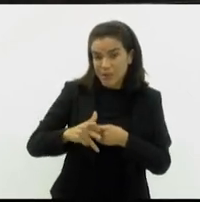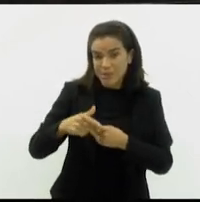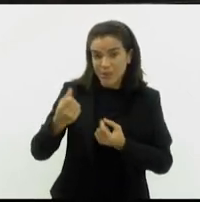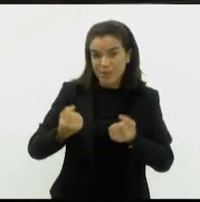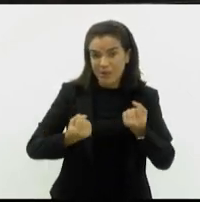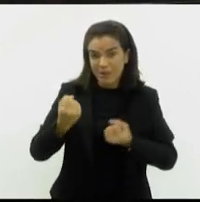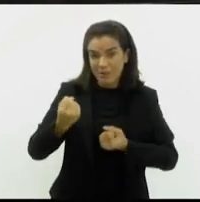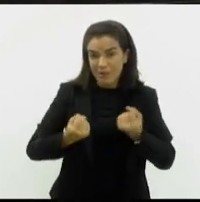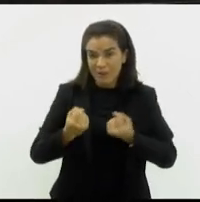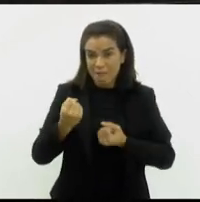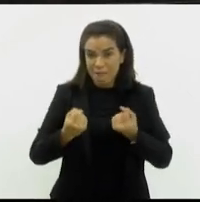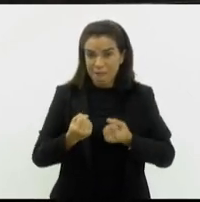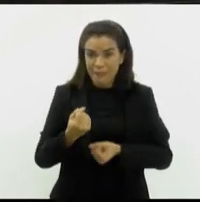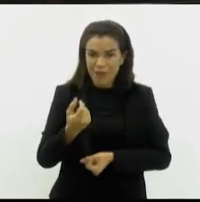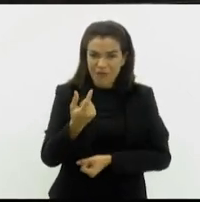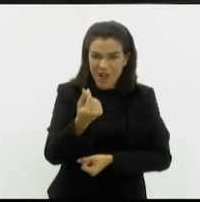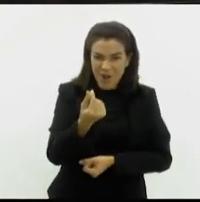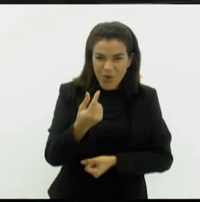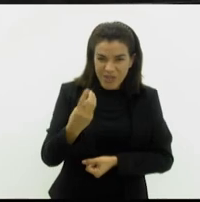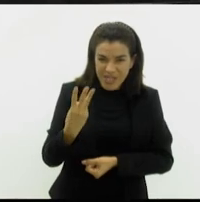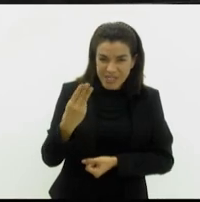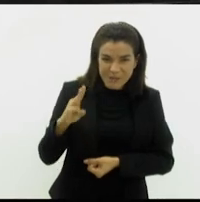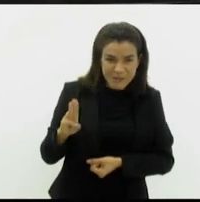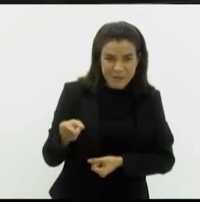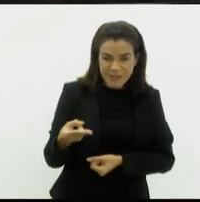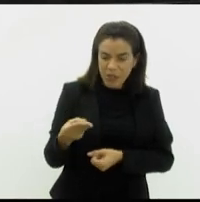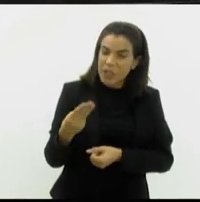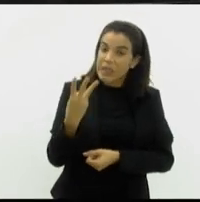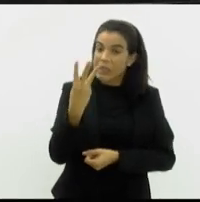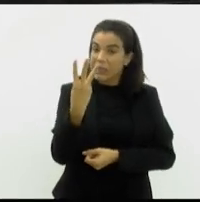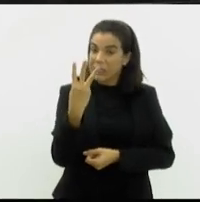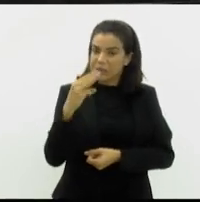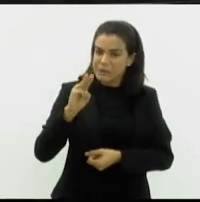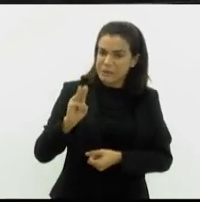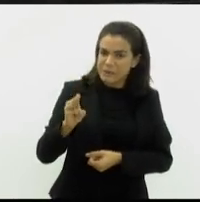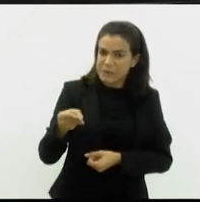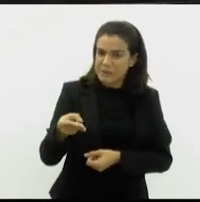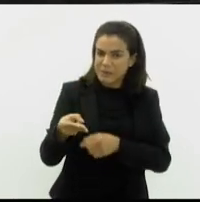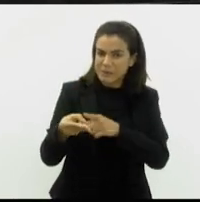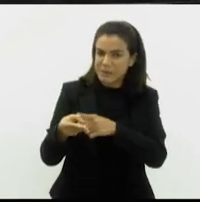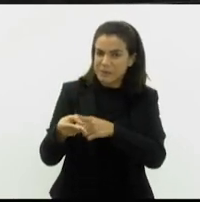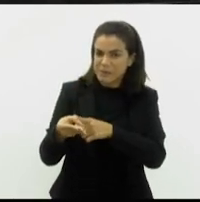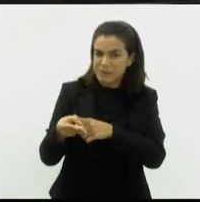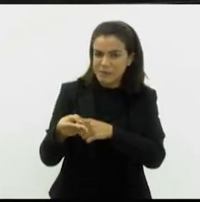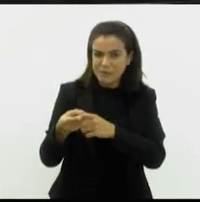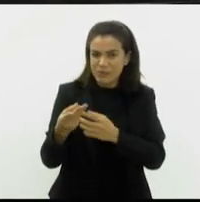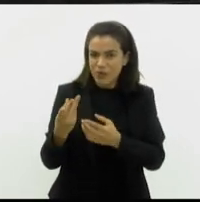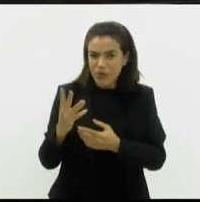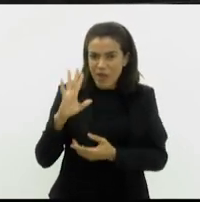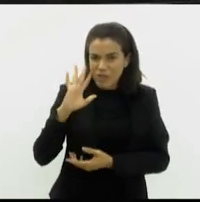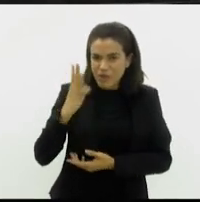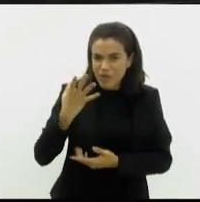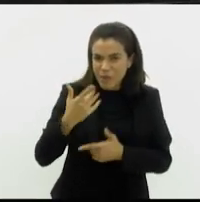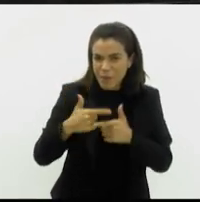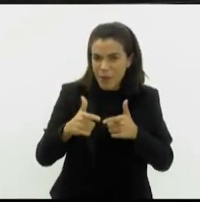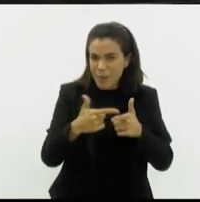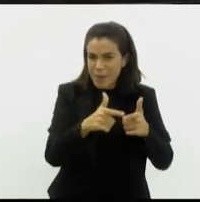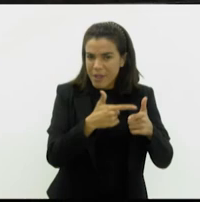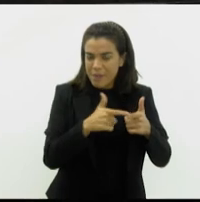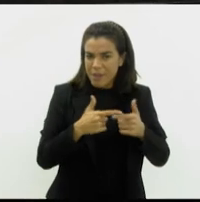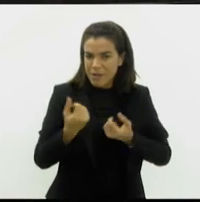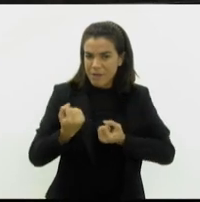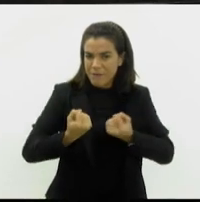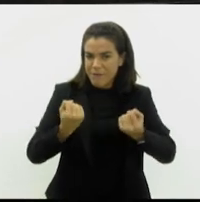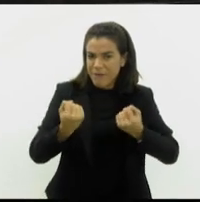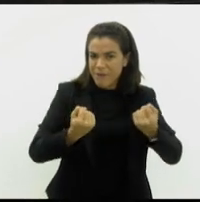Não é possível que um valor tão lindo desse, 3 milhões, até bonito se falar, 3 milhões, não é possível que não vai sanar para grande parte dos problemas das viaturas.